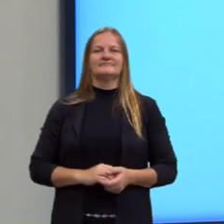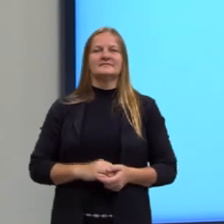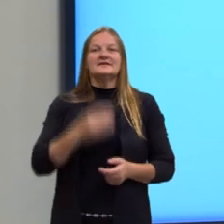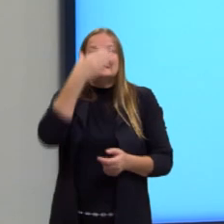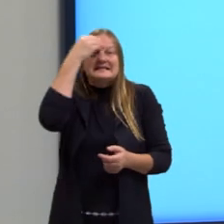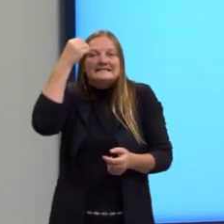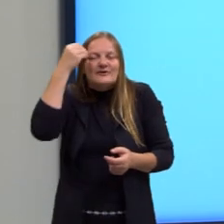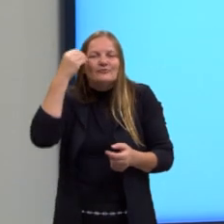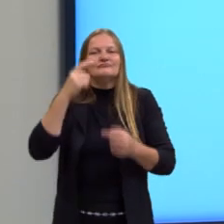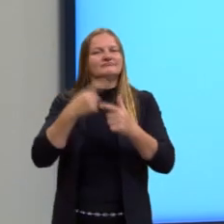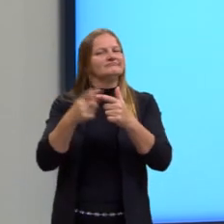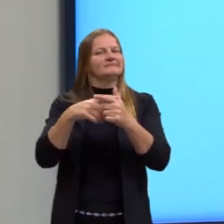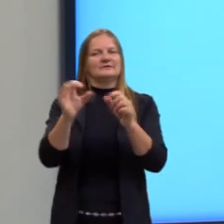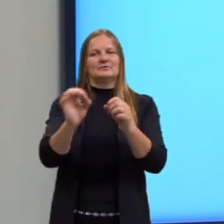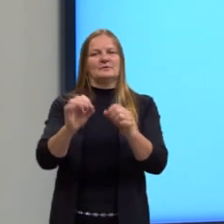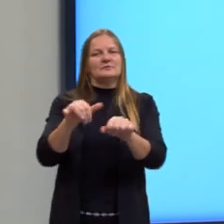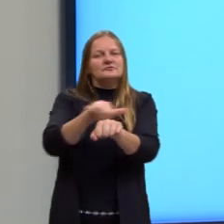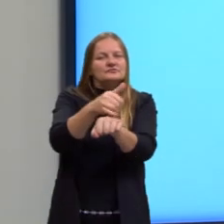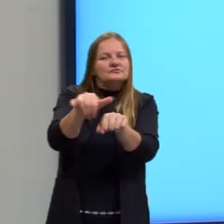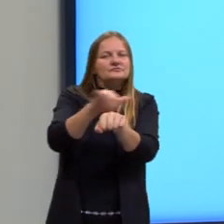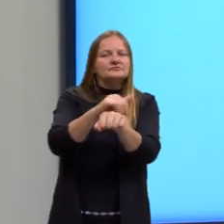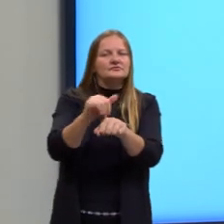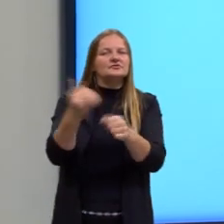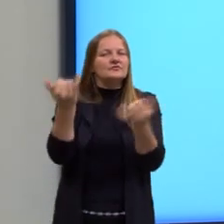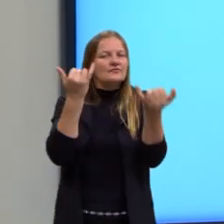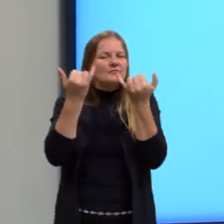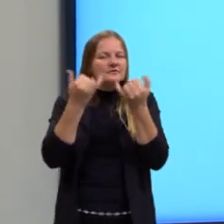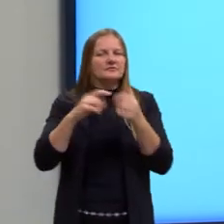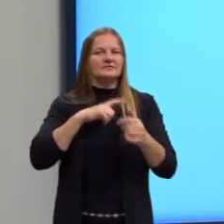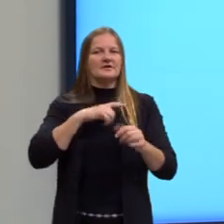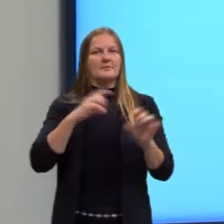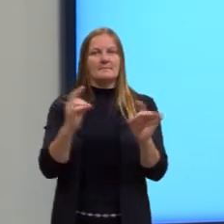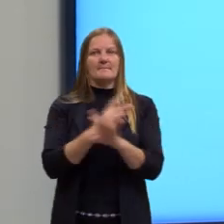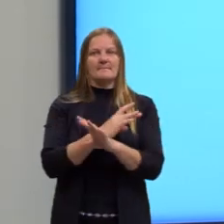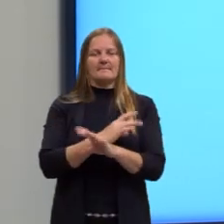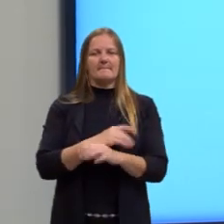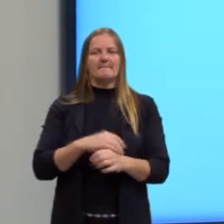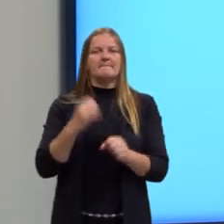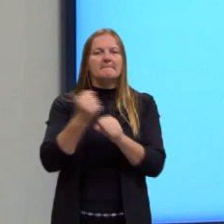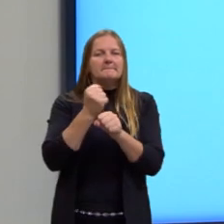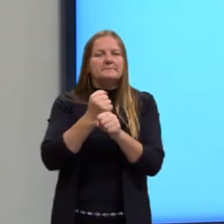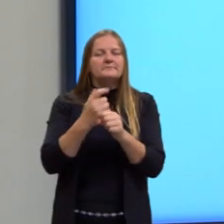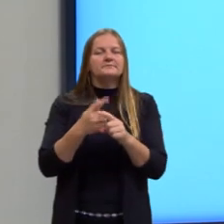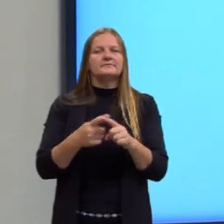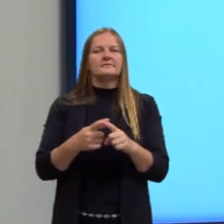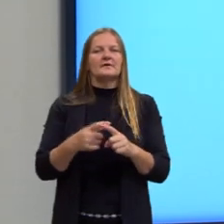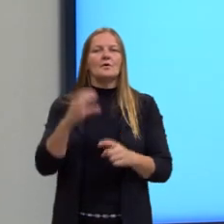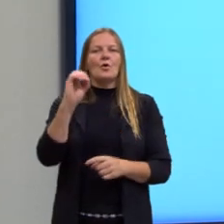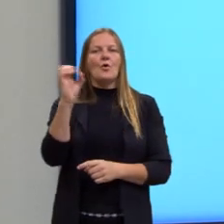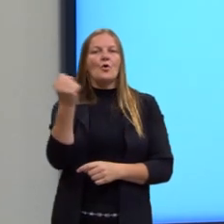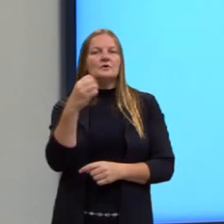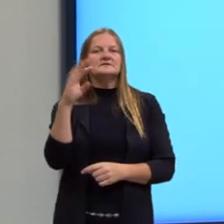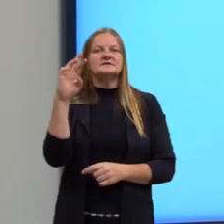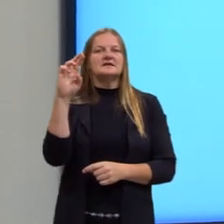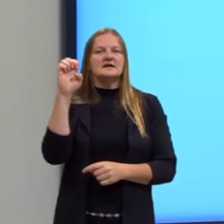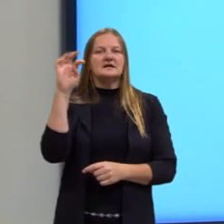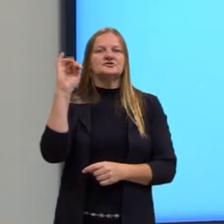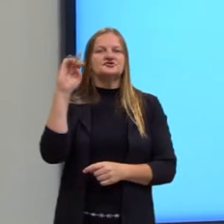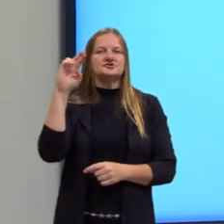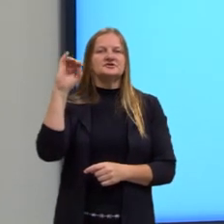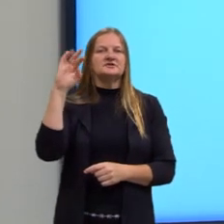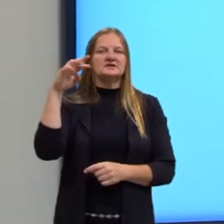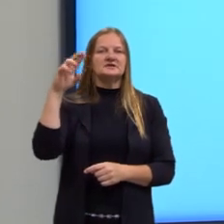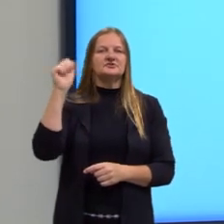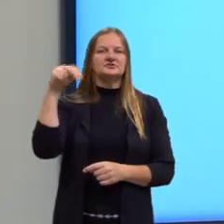Não lembrei o nome dele? Coloco as informações que eu tenho. Ali, citei o nome da obra, em sua obra Os Retirantes, o artista expressionista